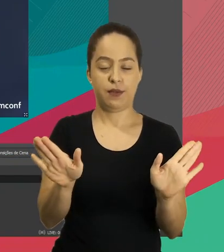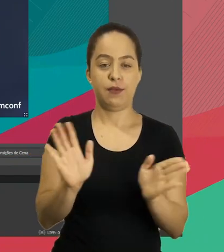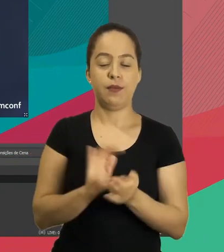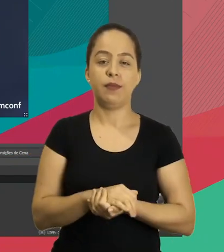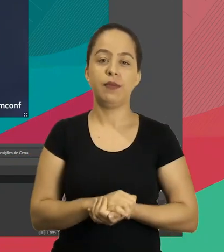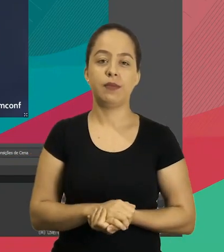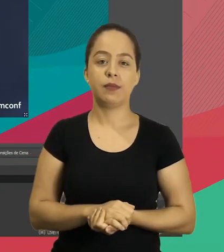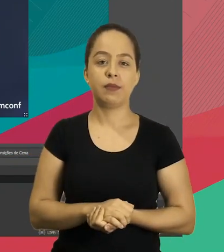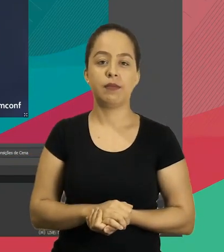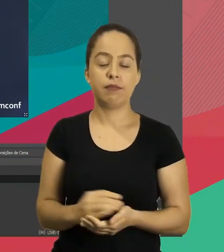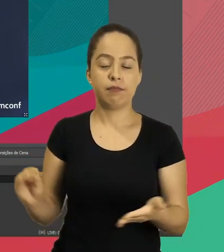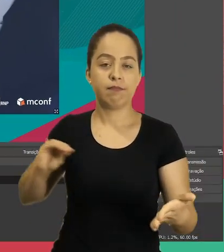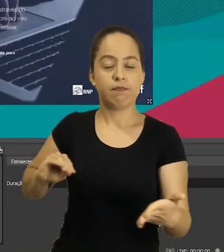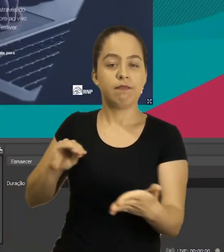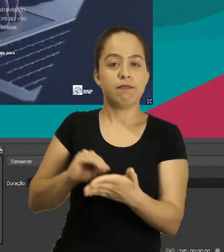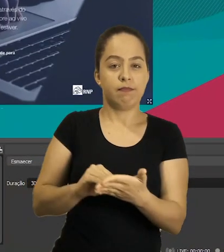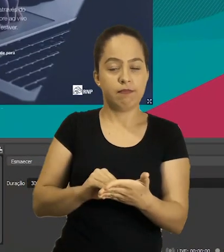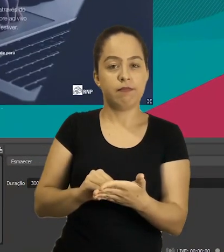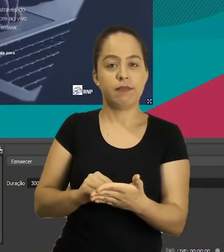volta ao normal